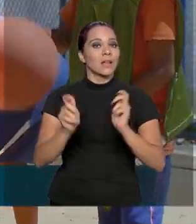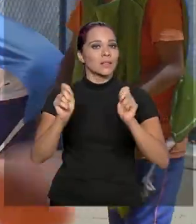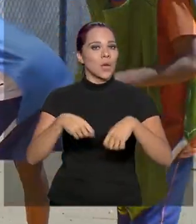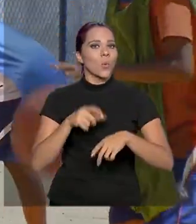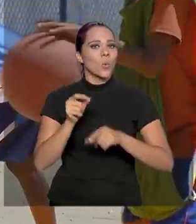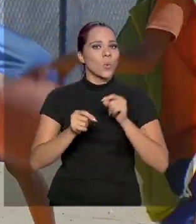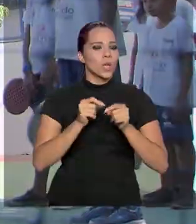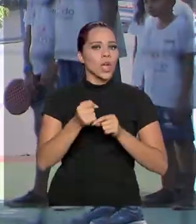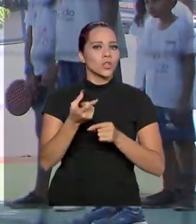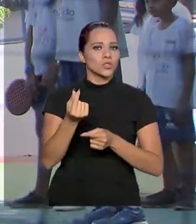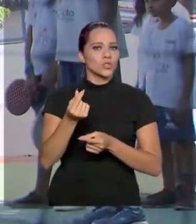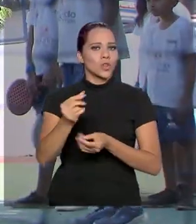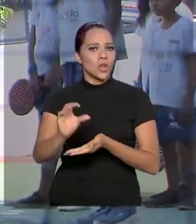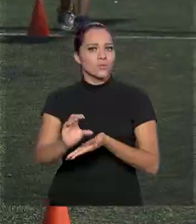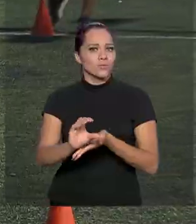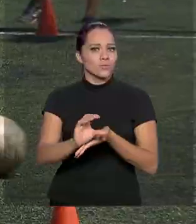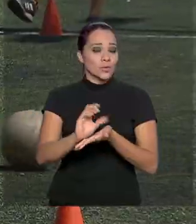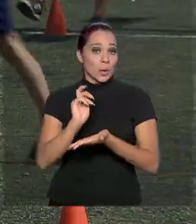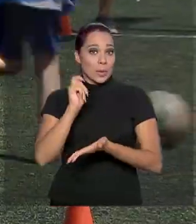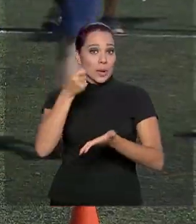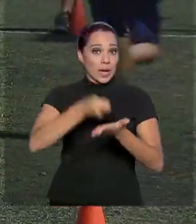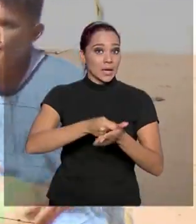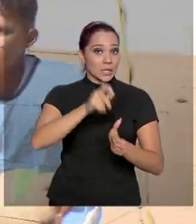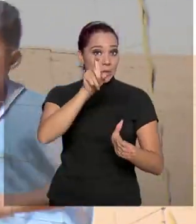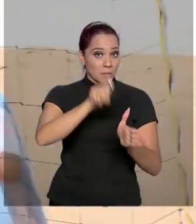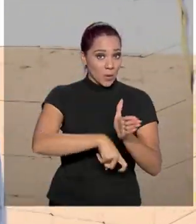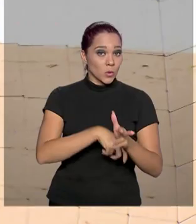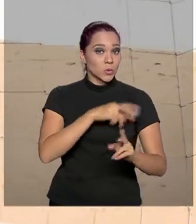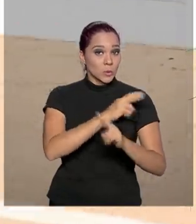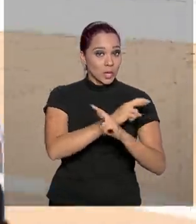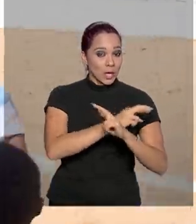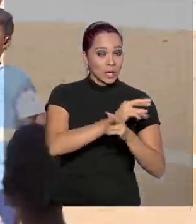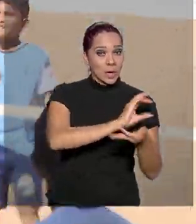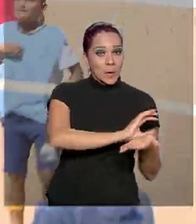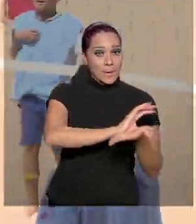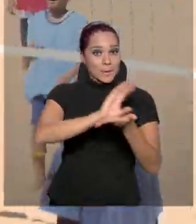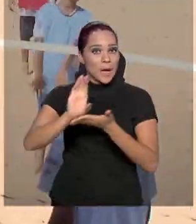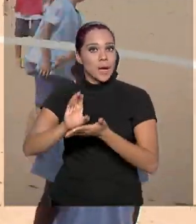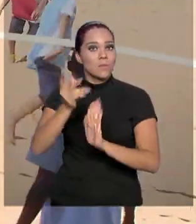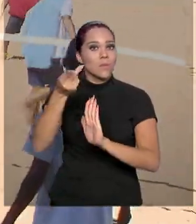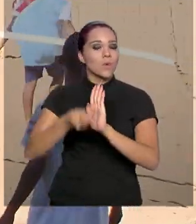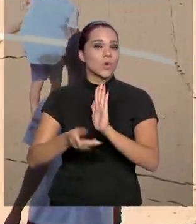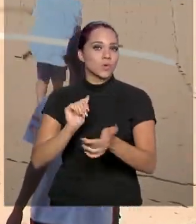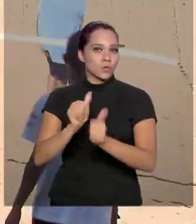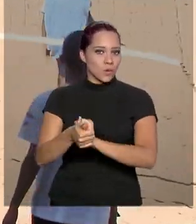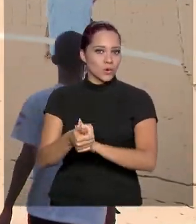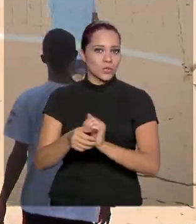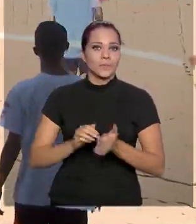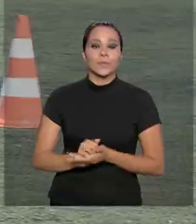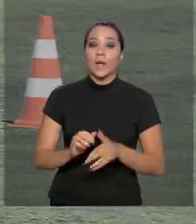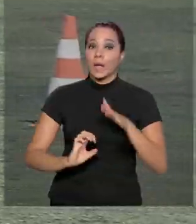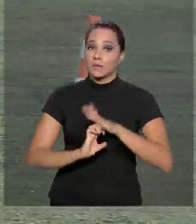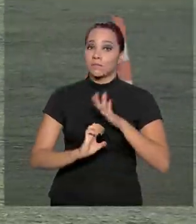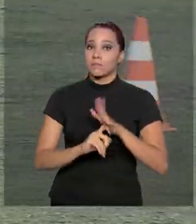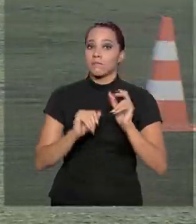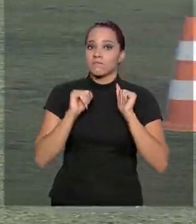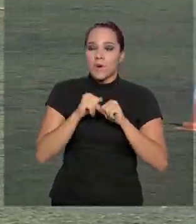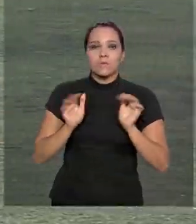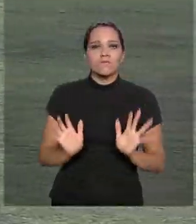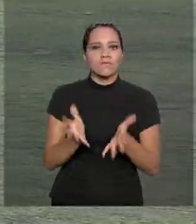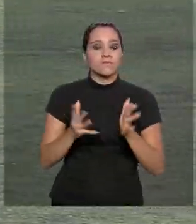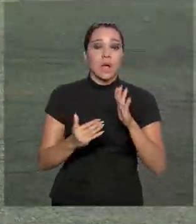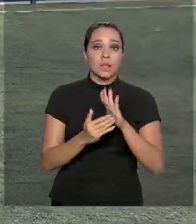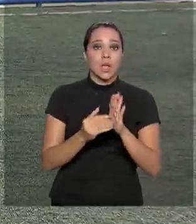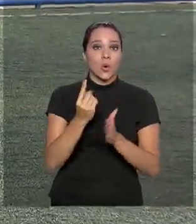destinar parte do que se pagaria de imposto de renda a projetos esportivos. As empresas podem investir